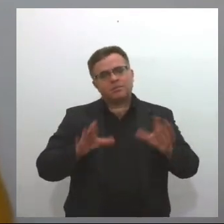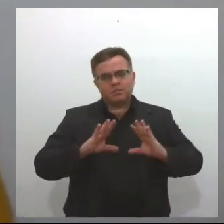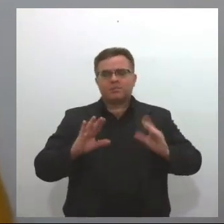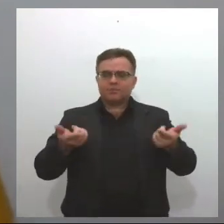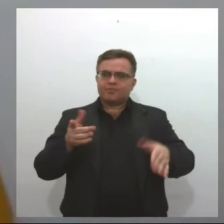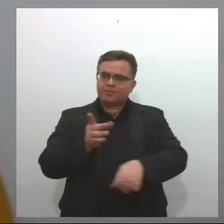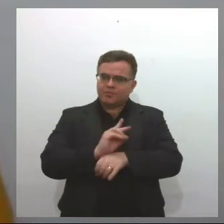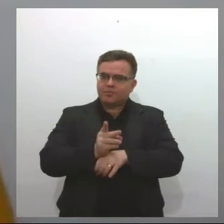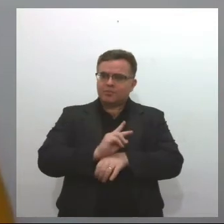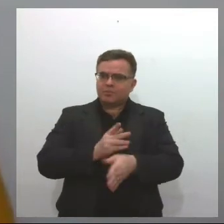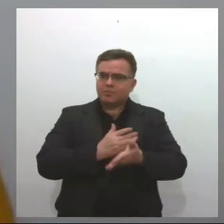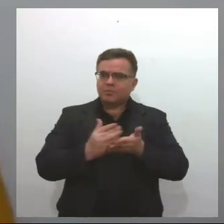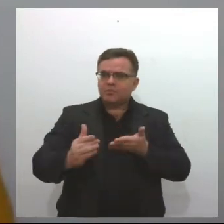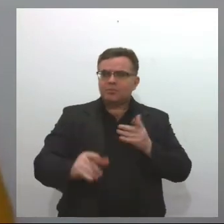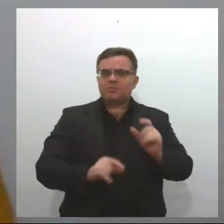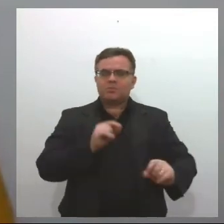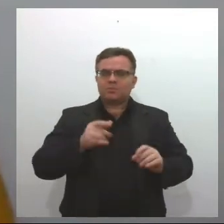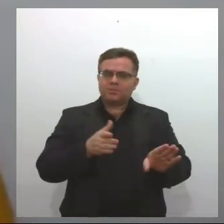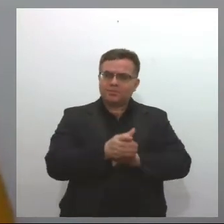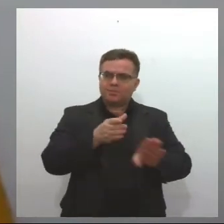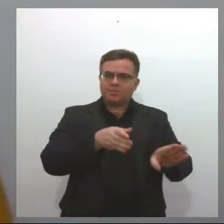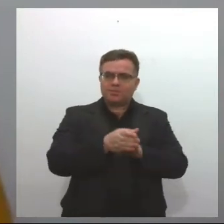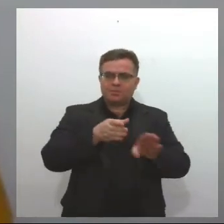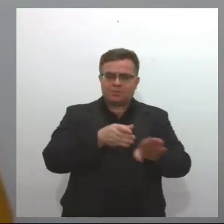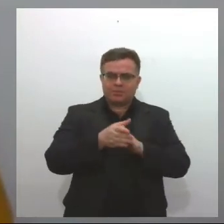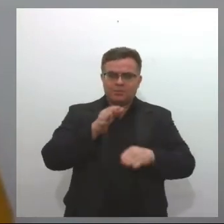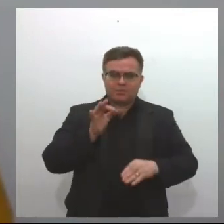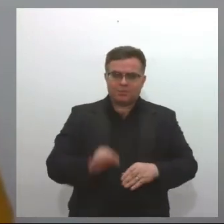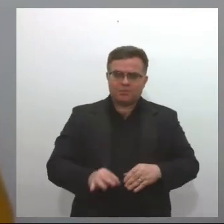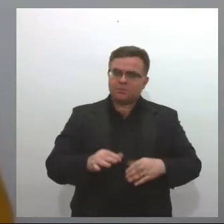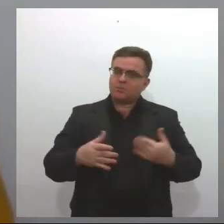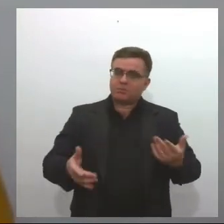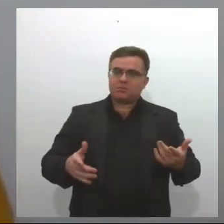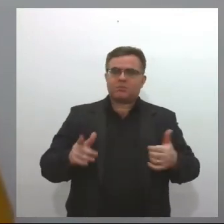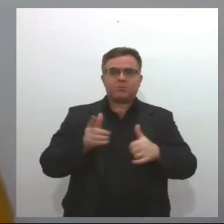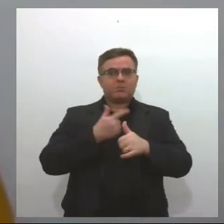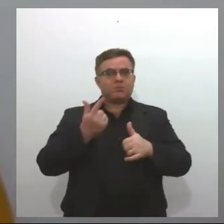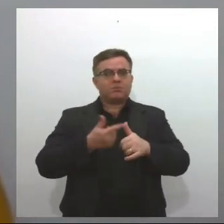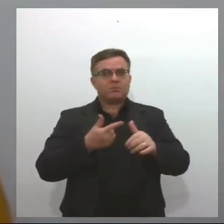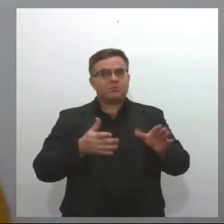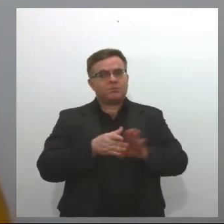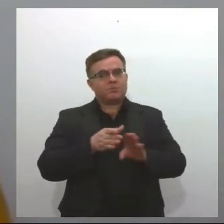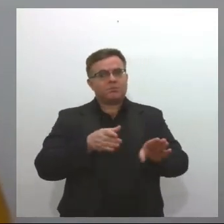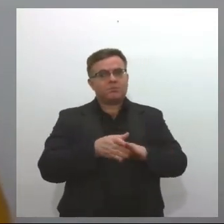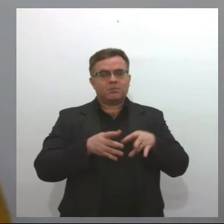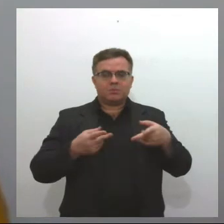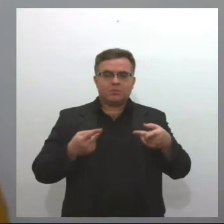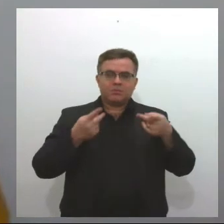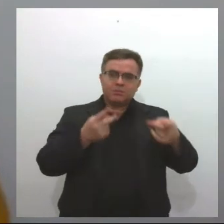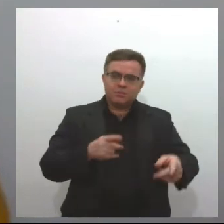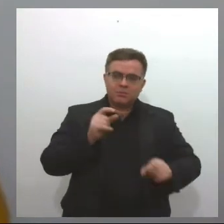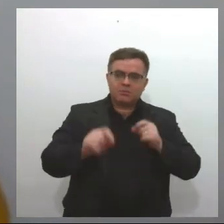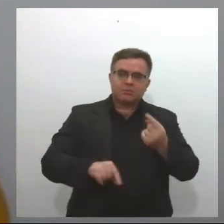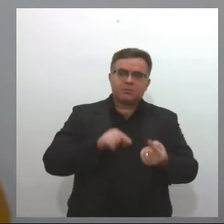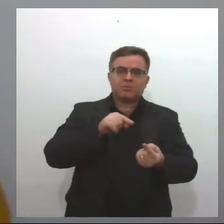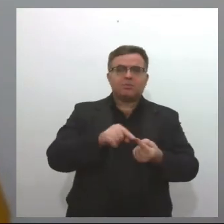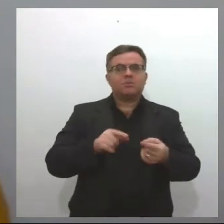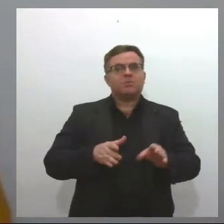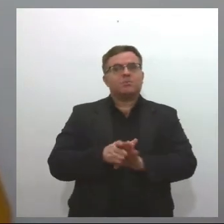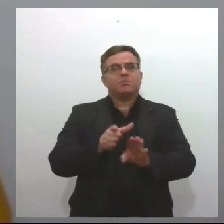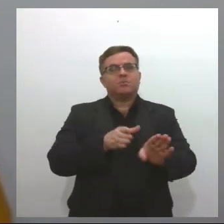ela parte inicialmente de um caráter orientativo. Então, a primeira visita da gente, ela tem sempre como intuito orientar,